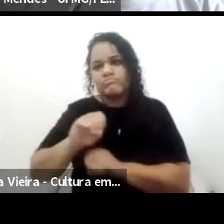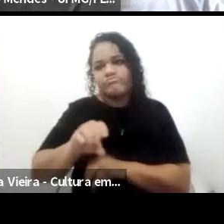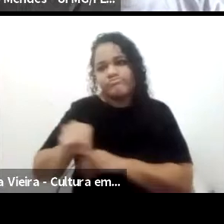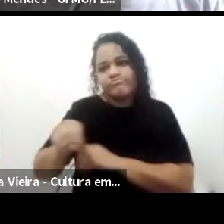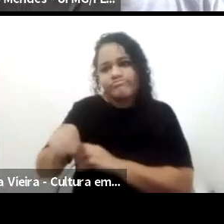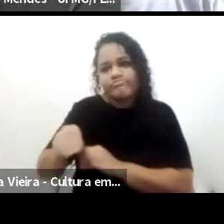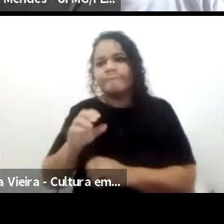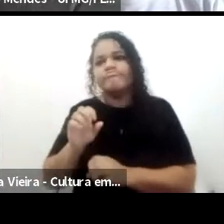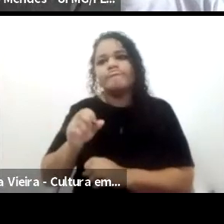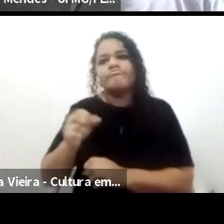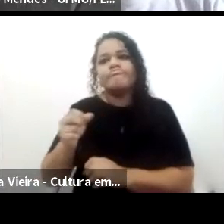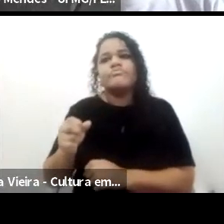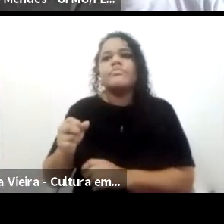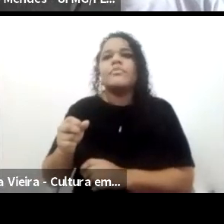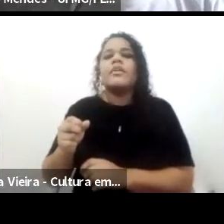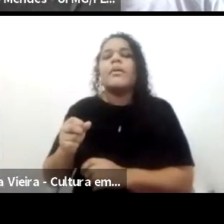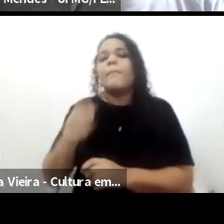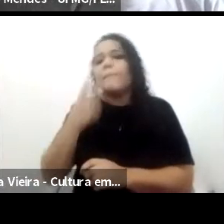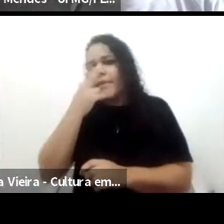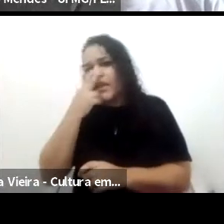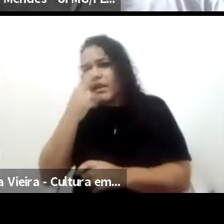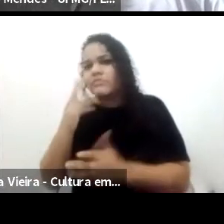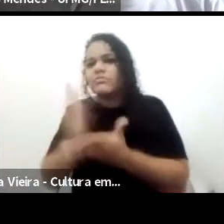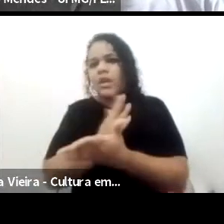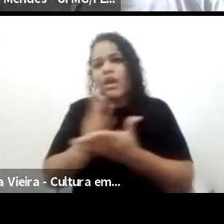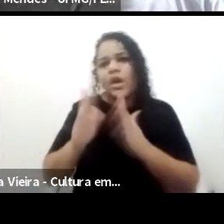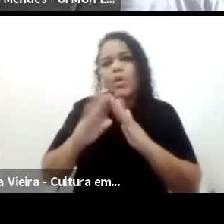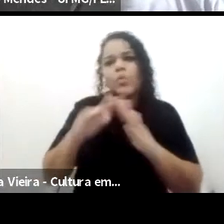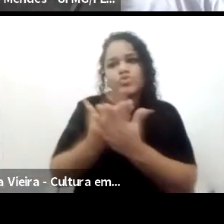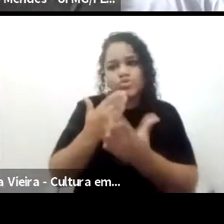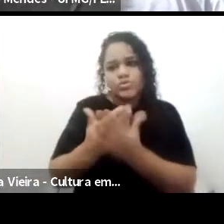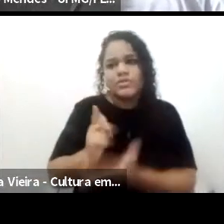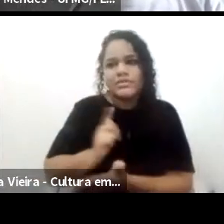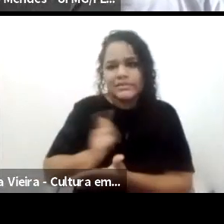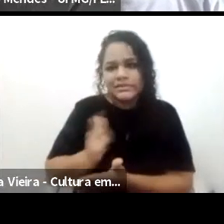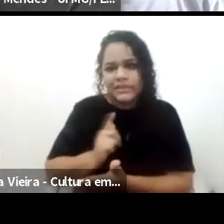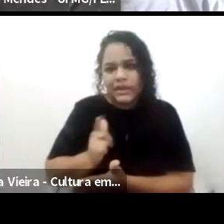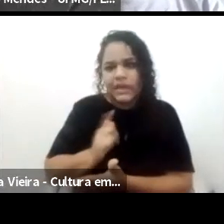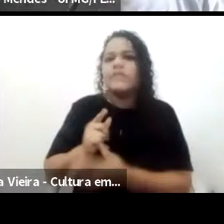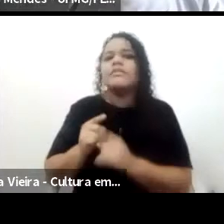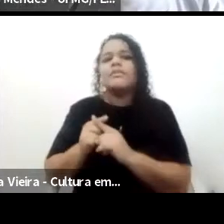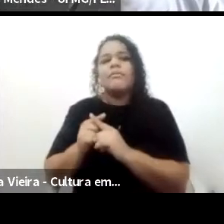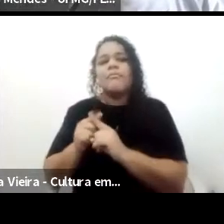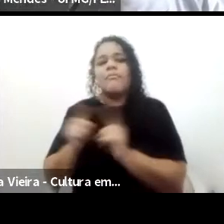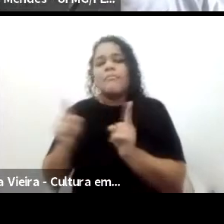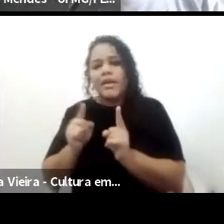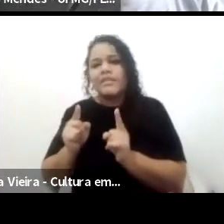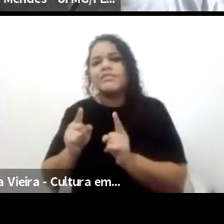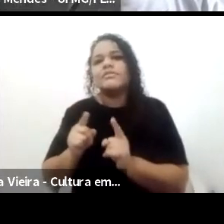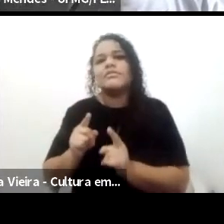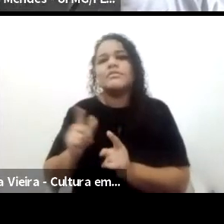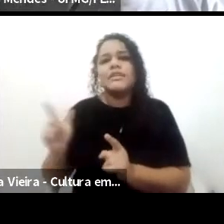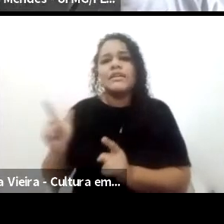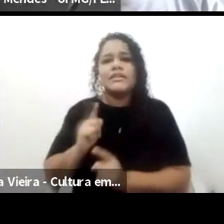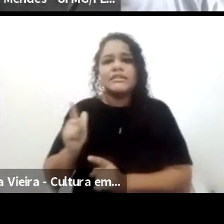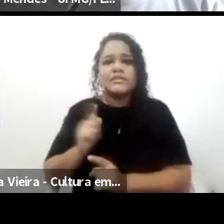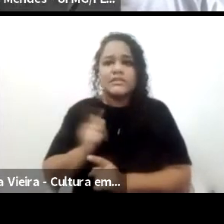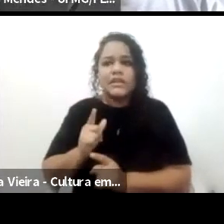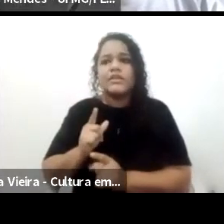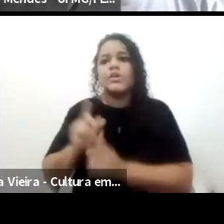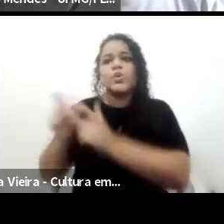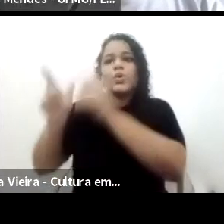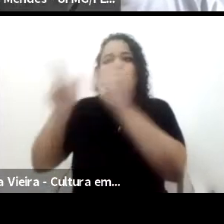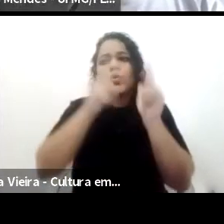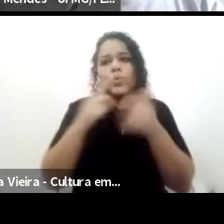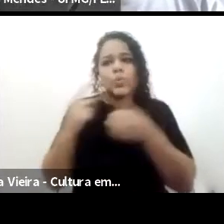gente vai ter dificuldades nos museus, mas que a gente vai ter em muitos espaços, principalmente nos lugares menores, que a